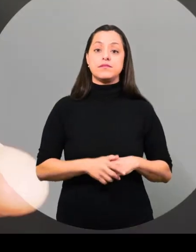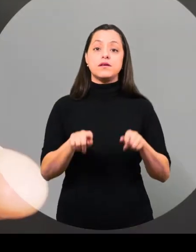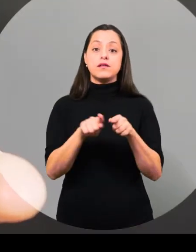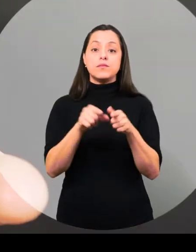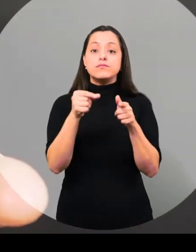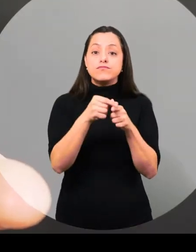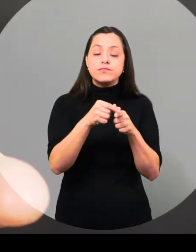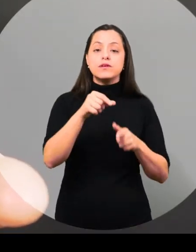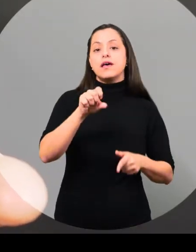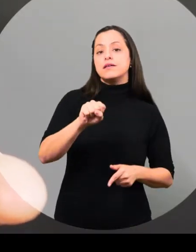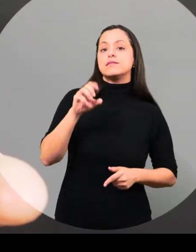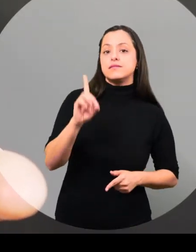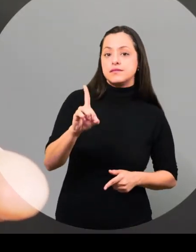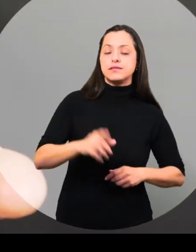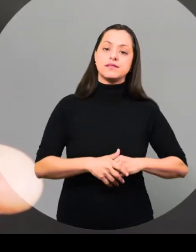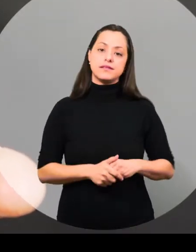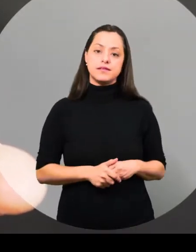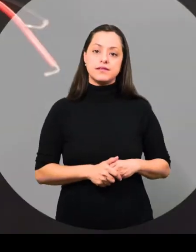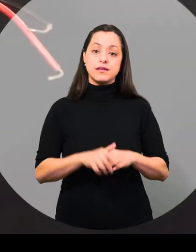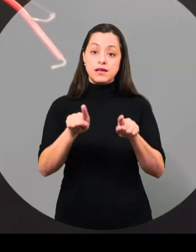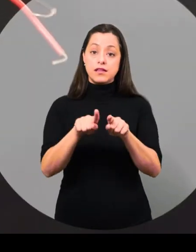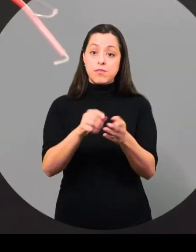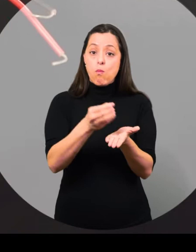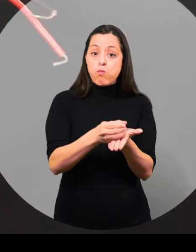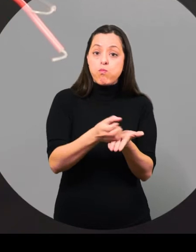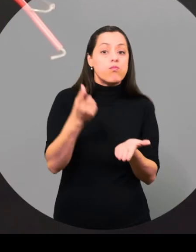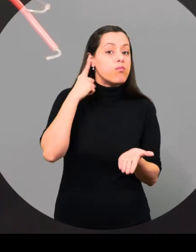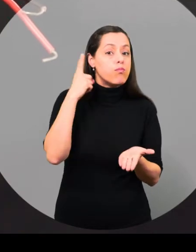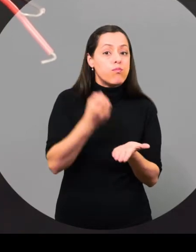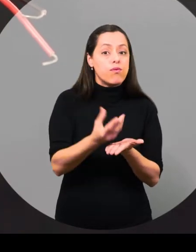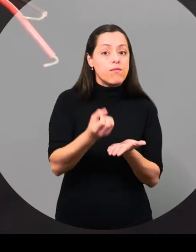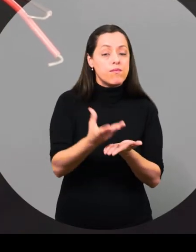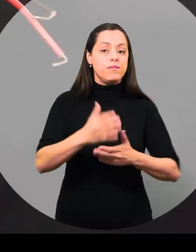Um mini cartão SD. Um mini alto-falante.